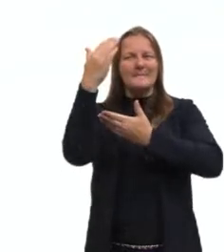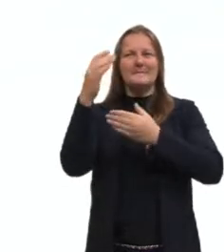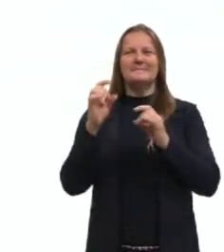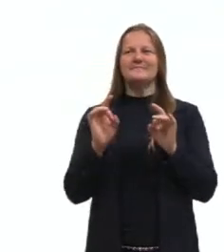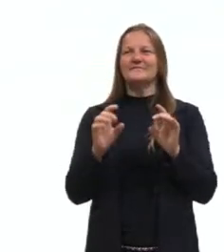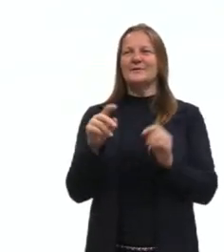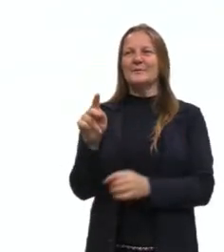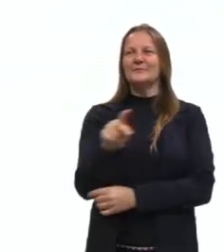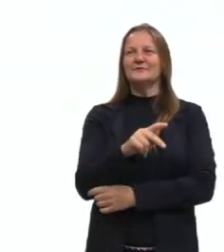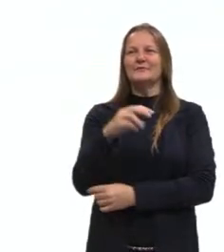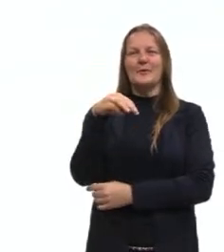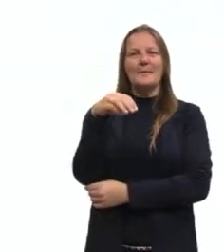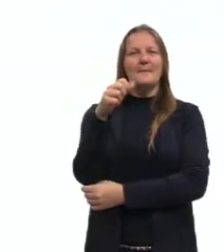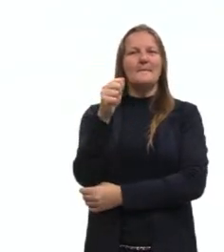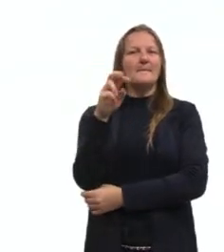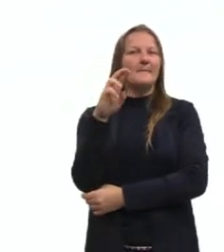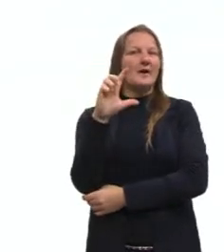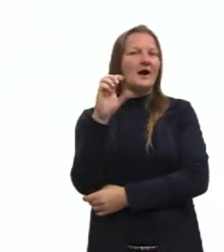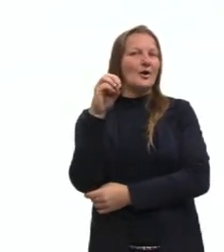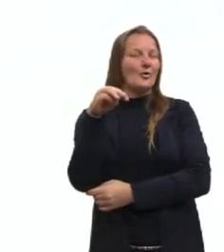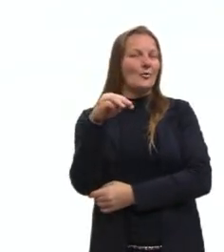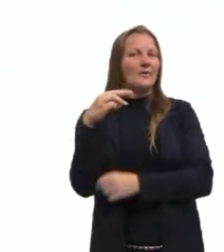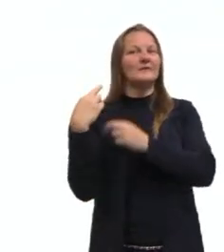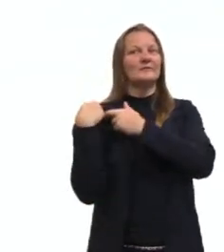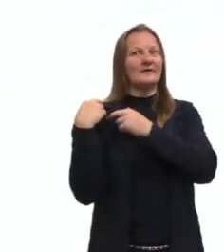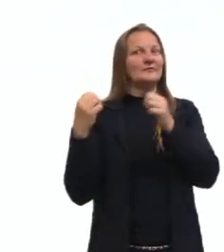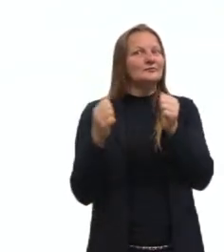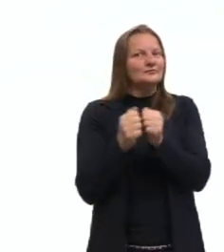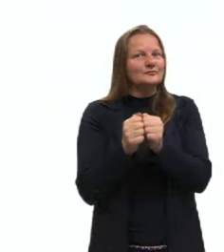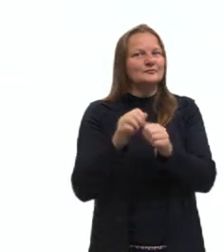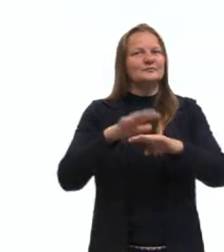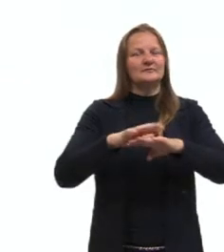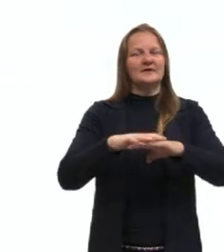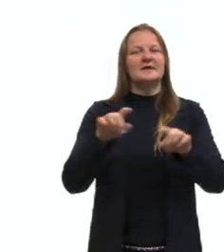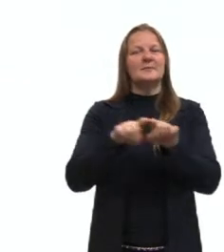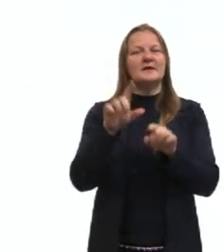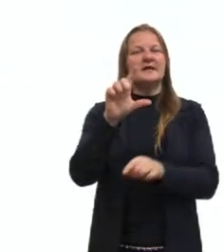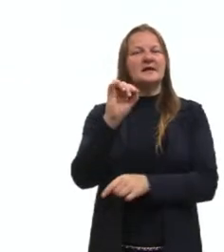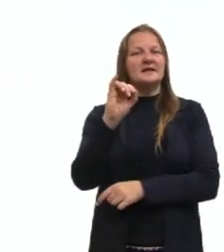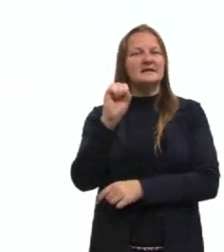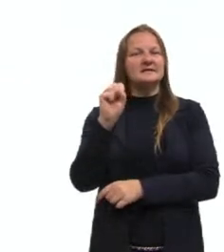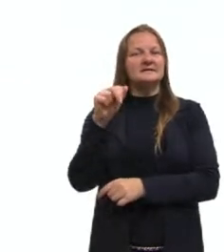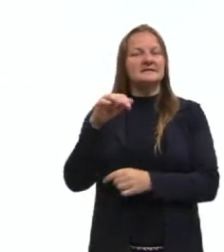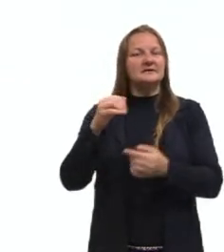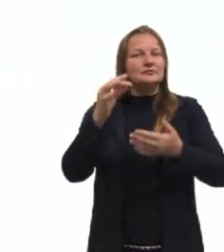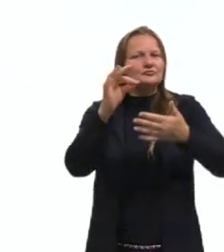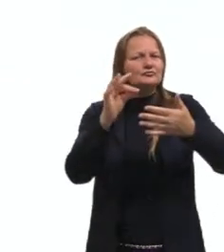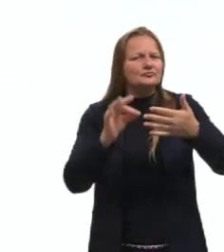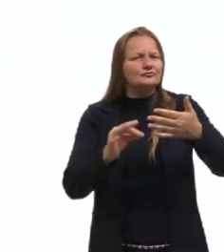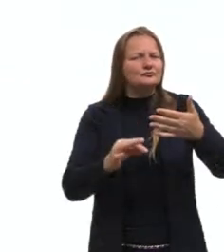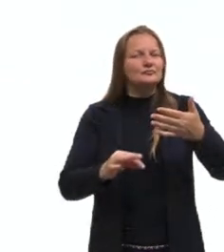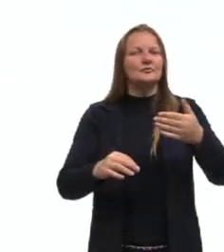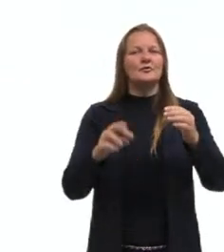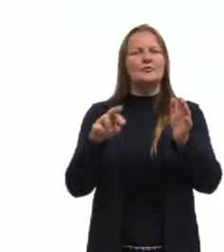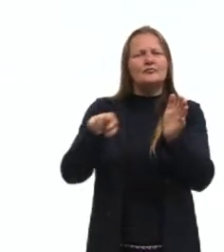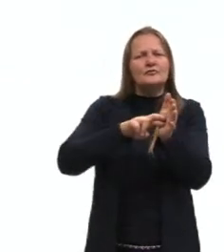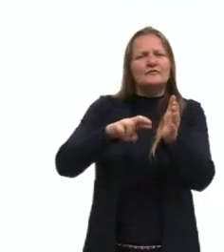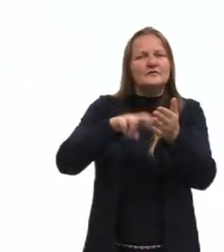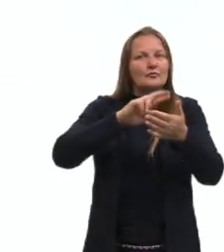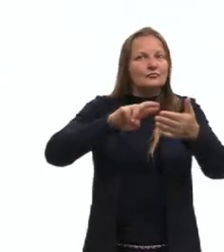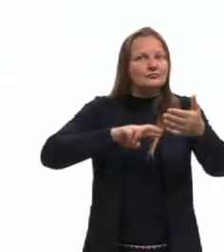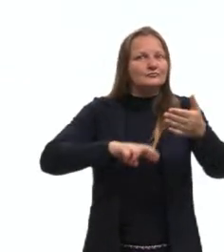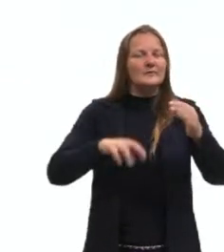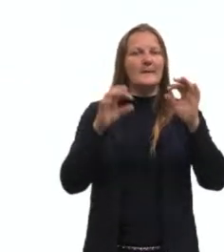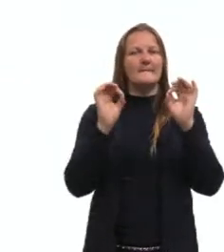ao professor Marlon, o curador de matemática, e a professora Lisiane, que faz todas as revisões, né, e